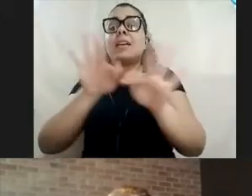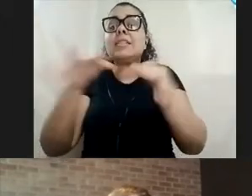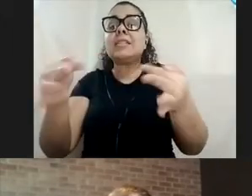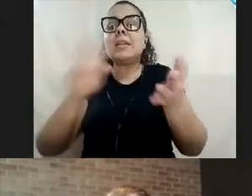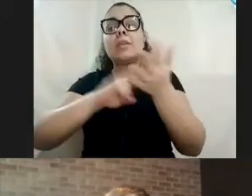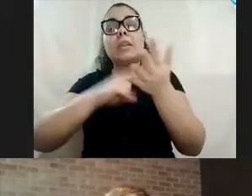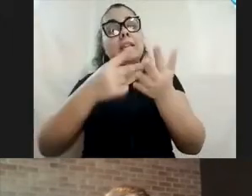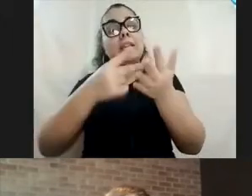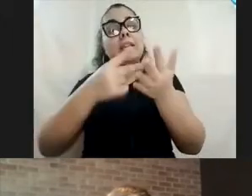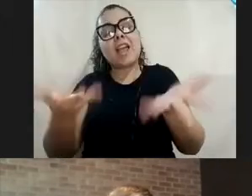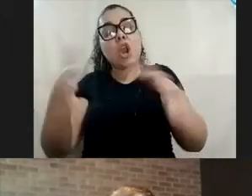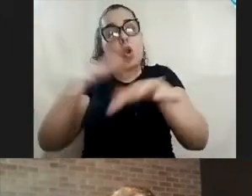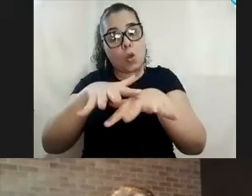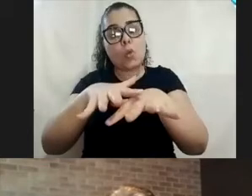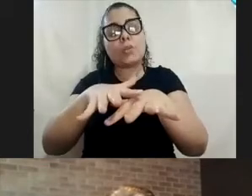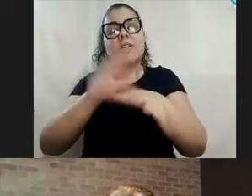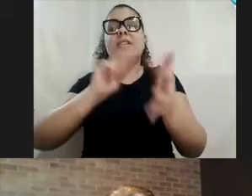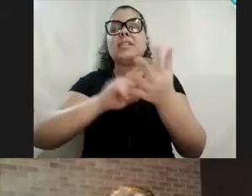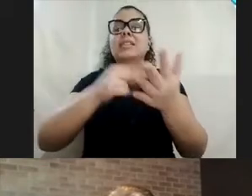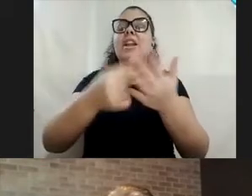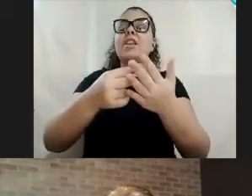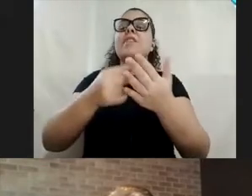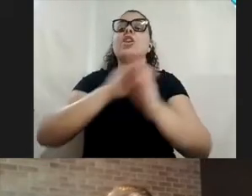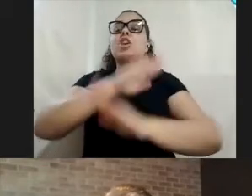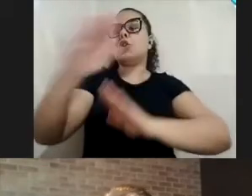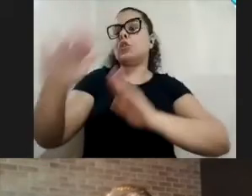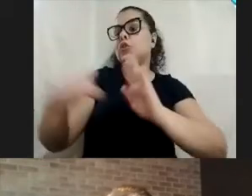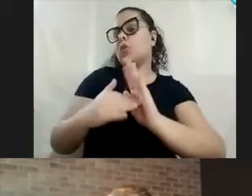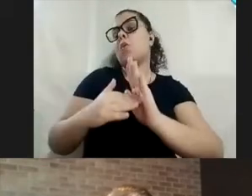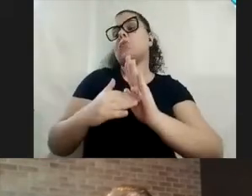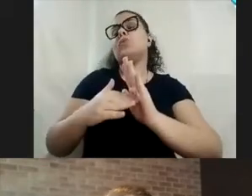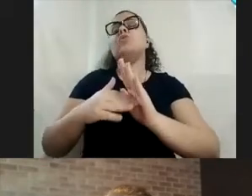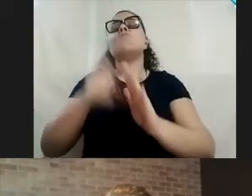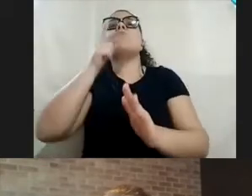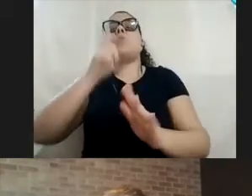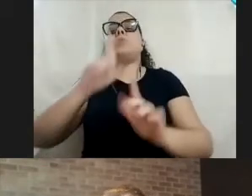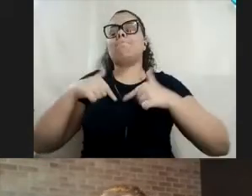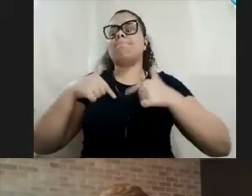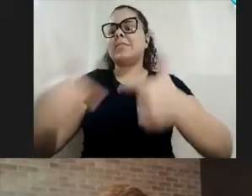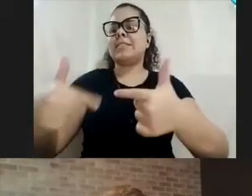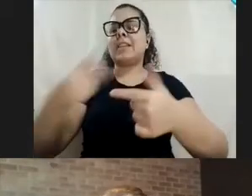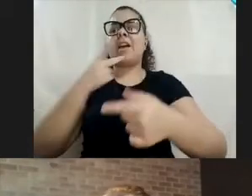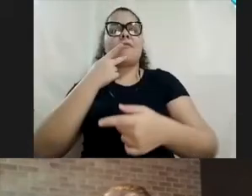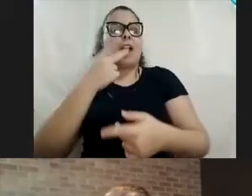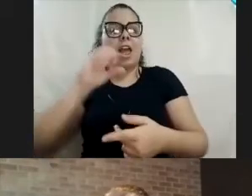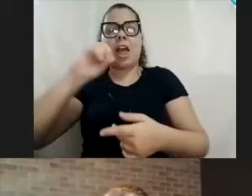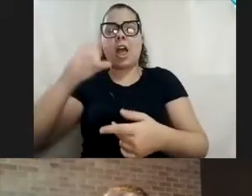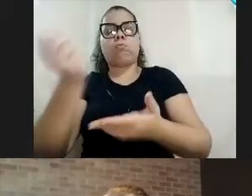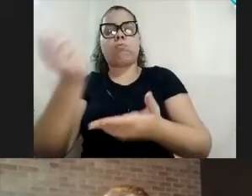e quer dizer que todos possam tanto se expressar, falar ou escrevendo,